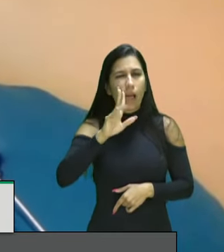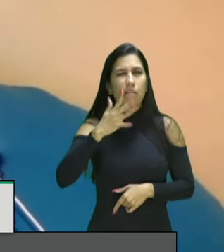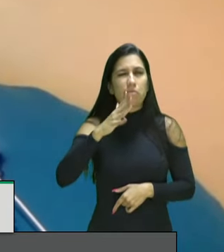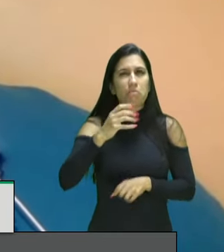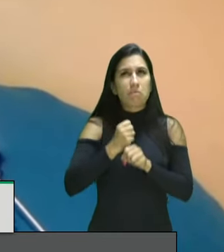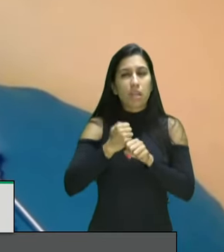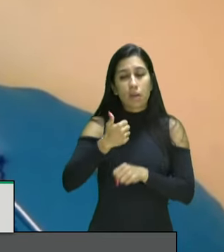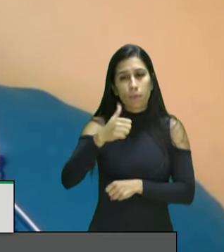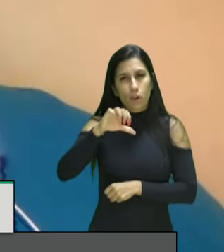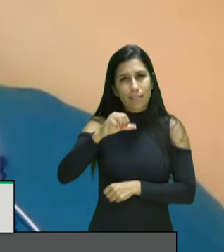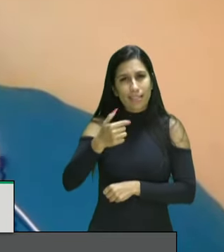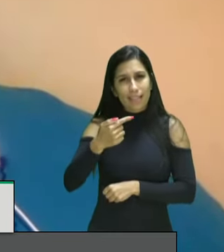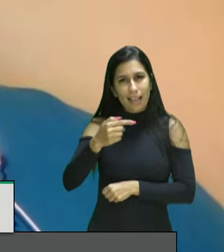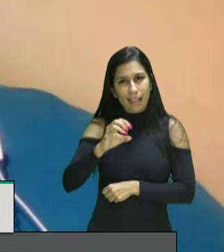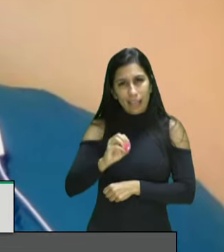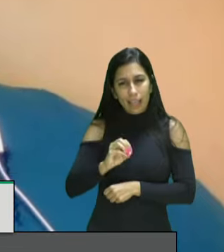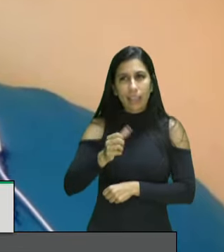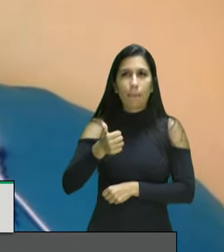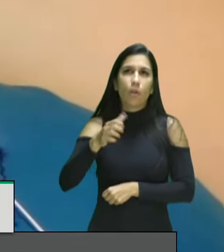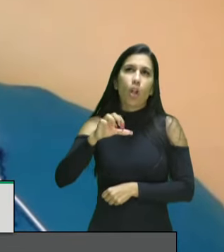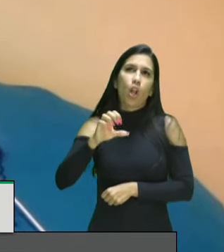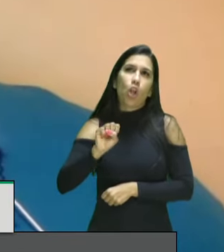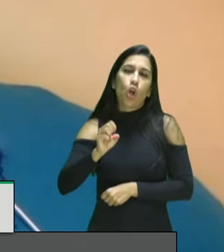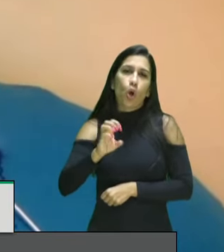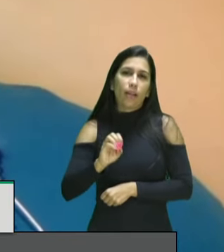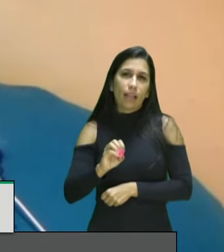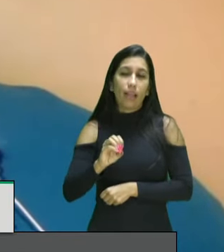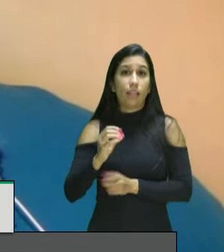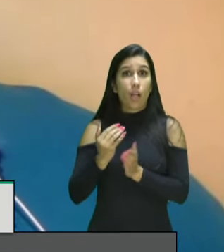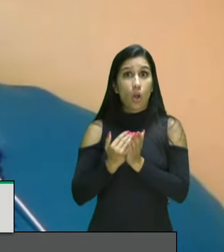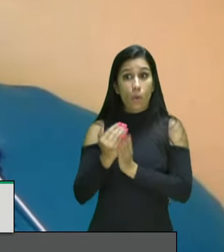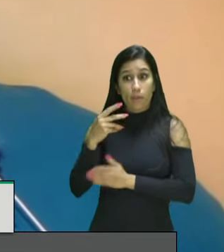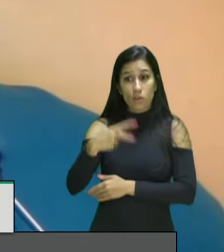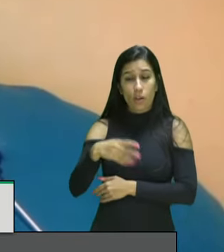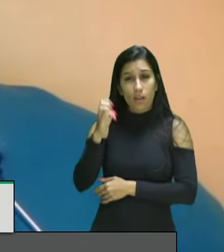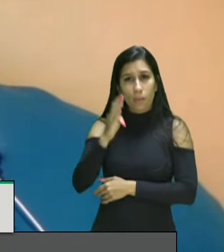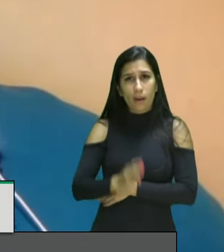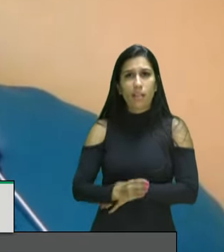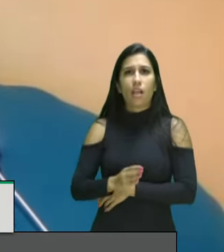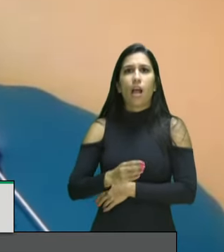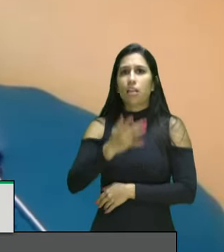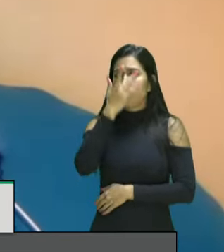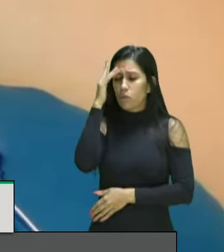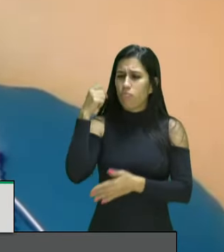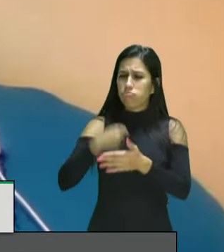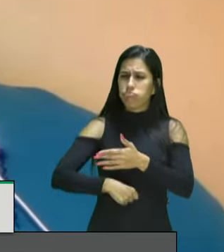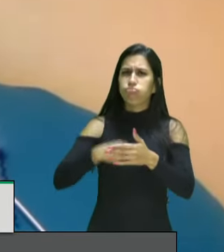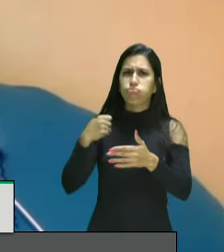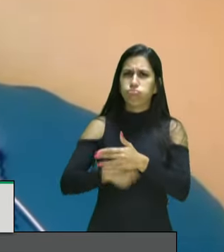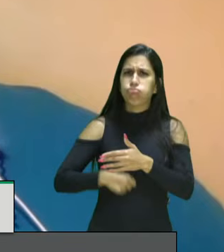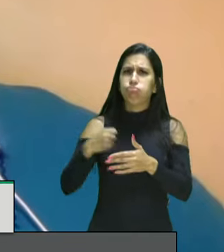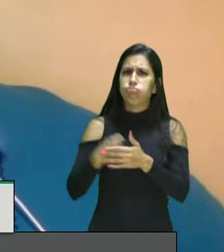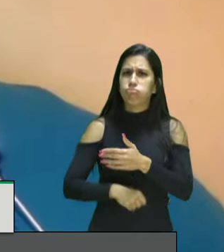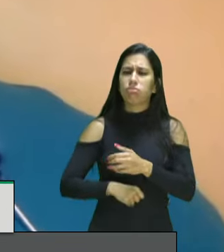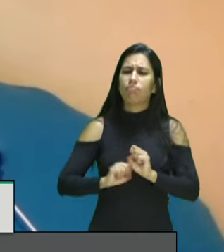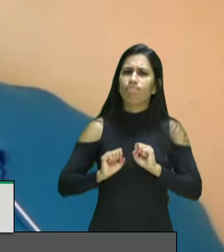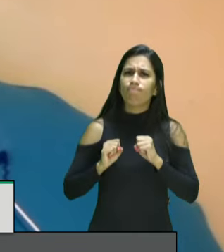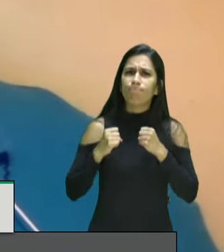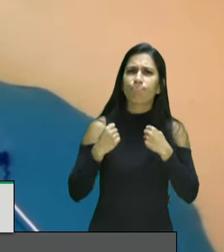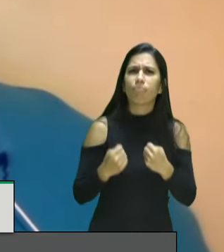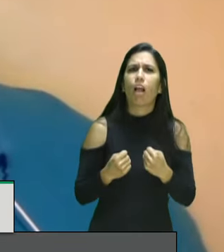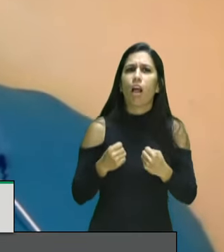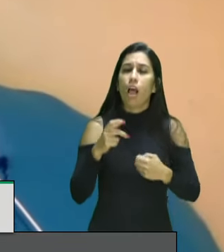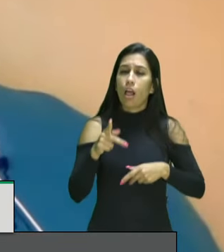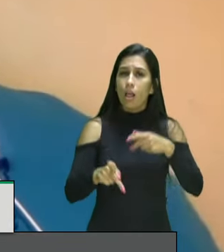70 e início dos anos 80 o movimento negro unificado contra a discriminação racial o MNU que tem aqui conta que inclusive